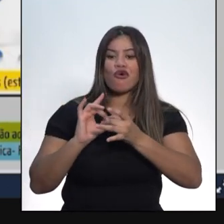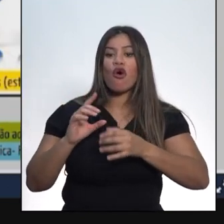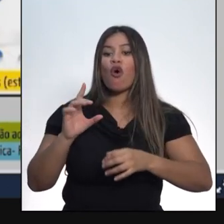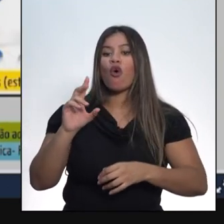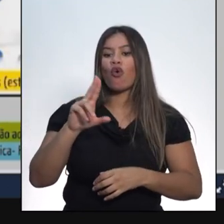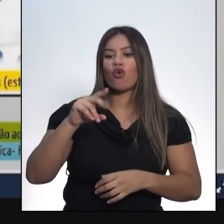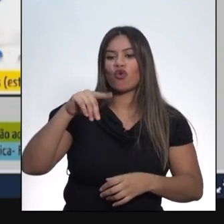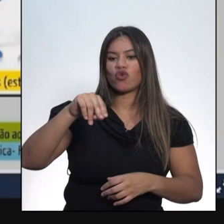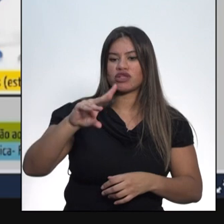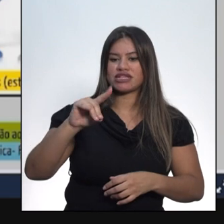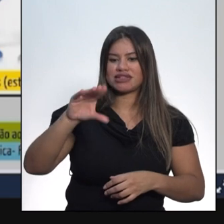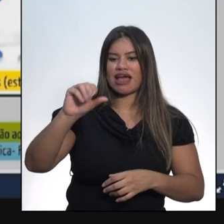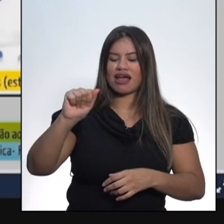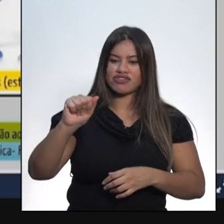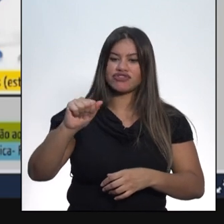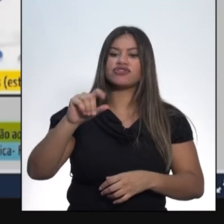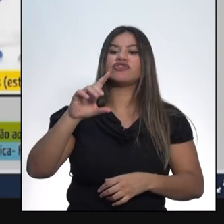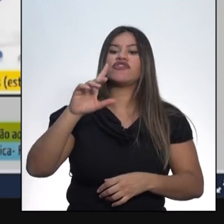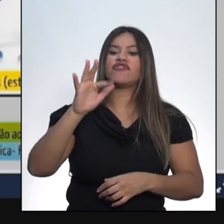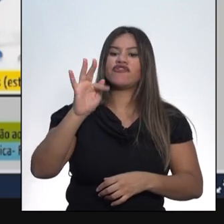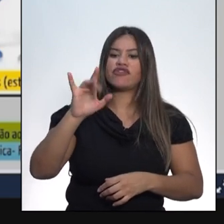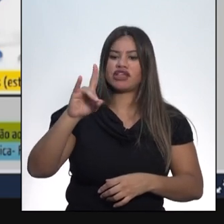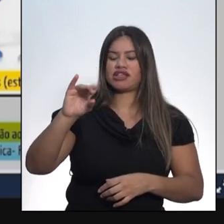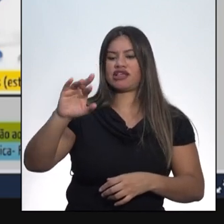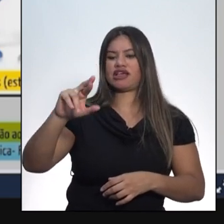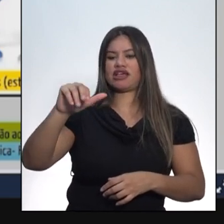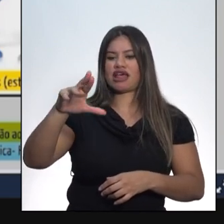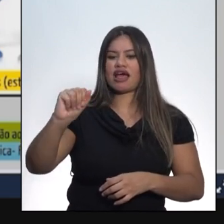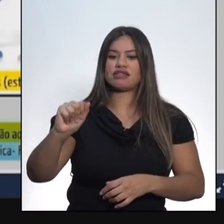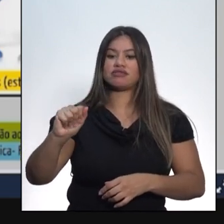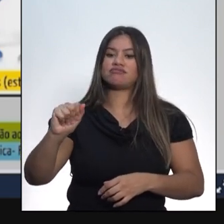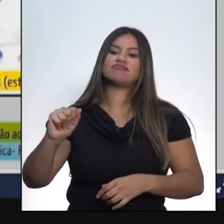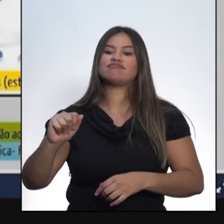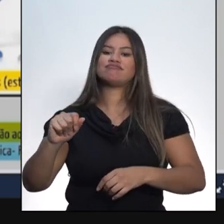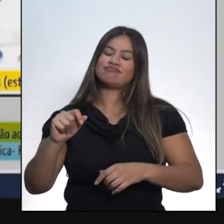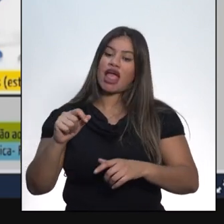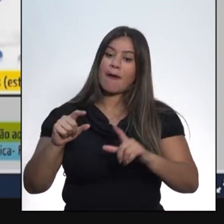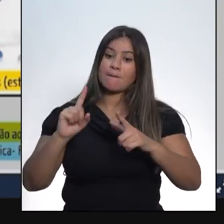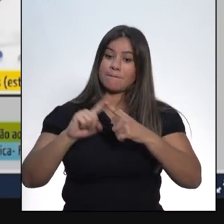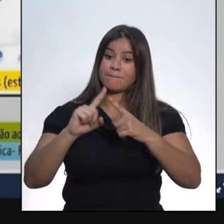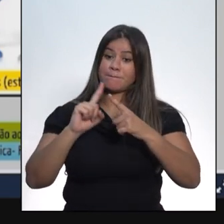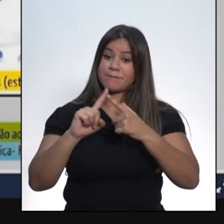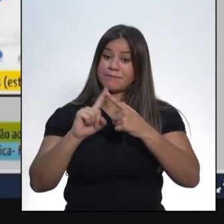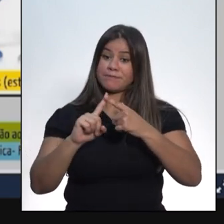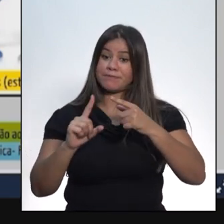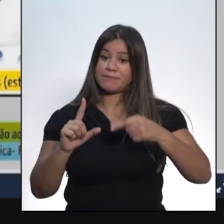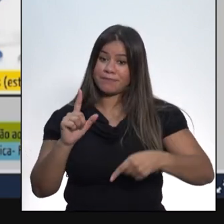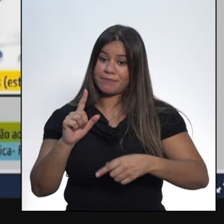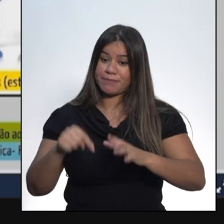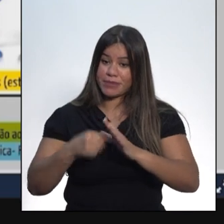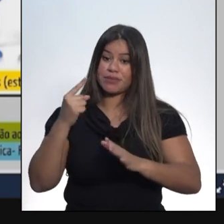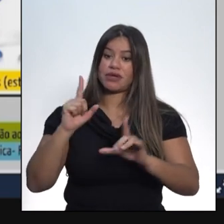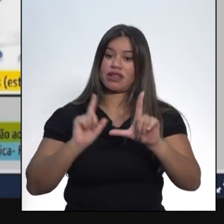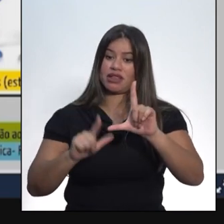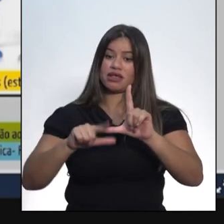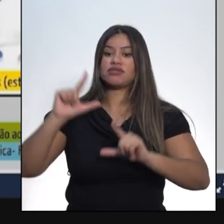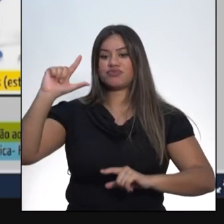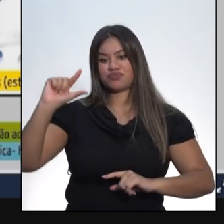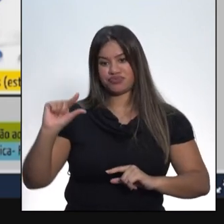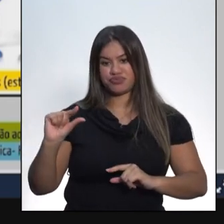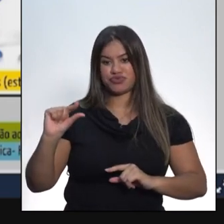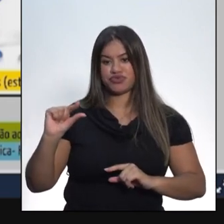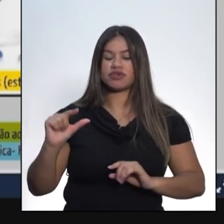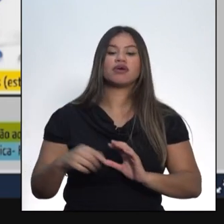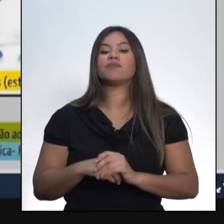chamaremos de estados, com inicial minúscula. A partir desse momento, os estados podiam ter as suas